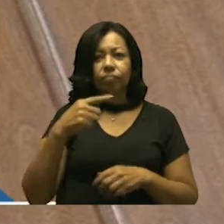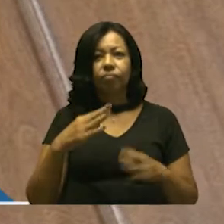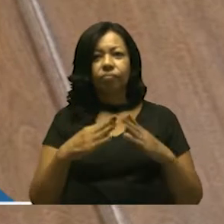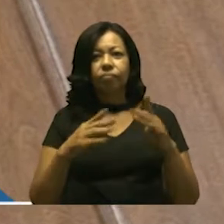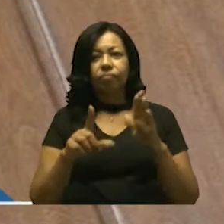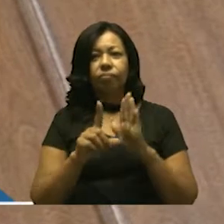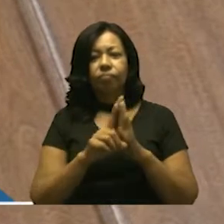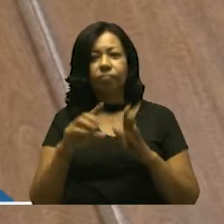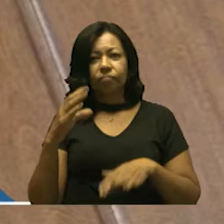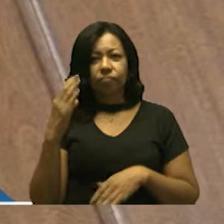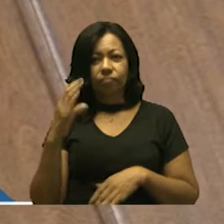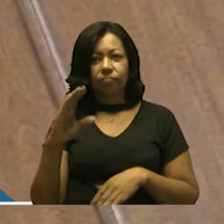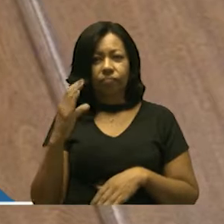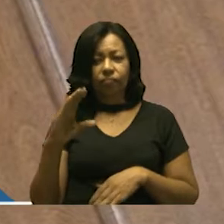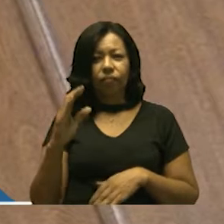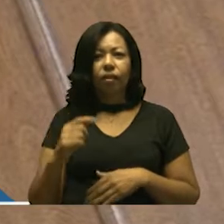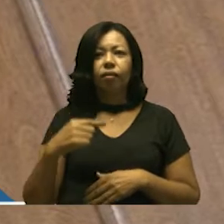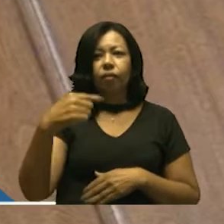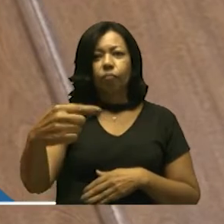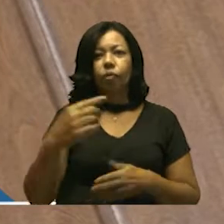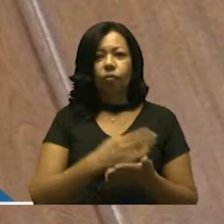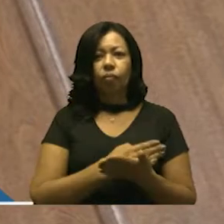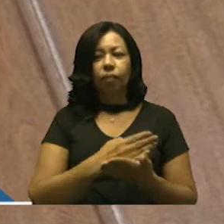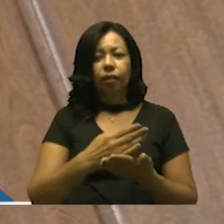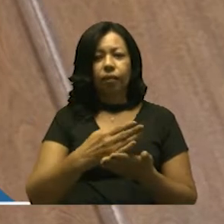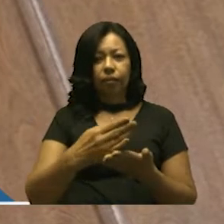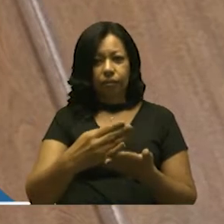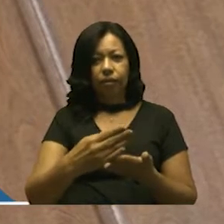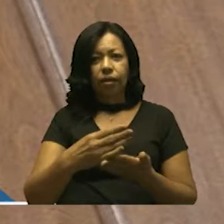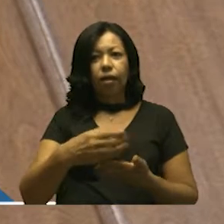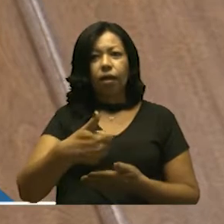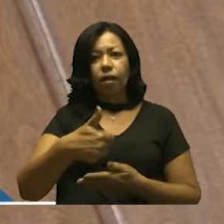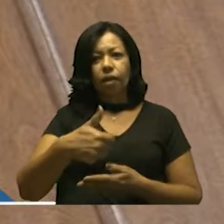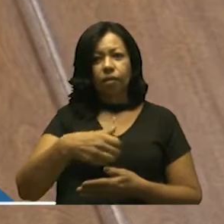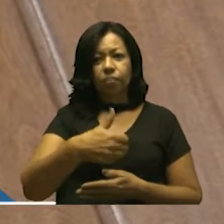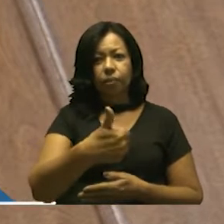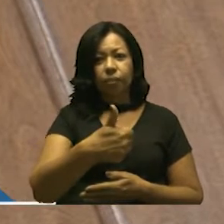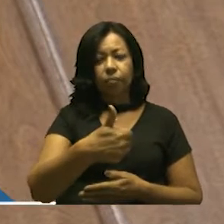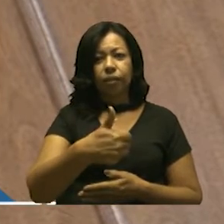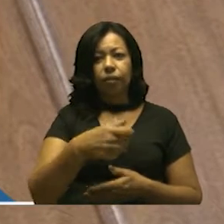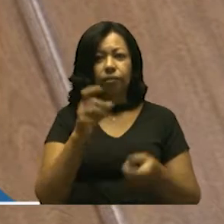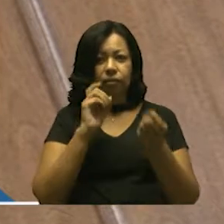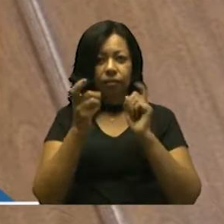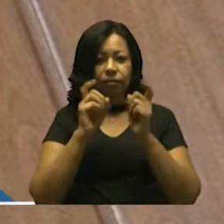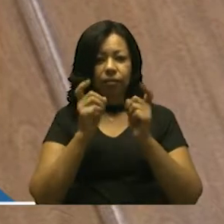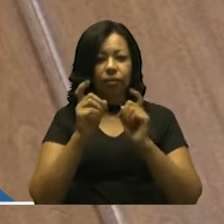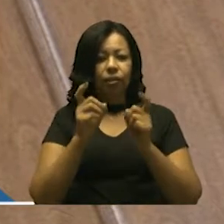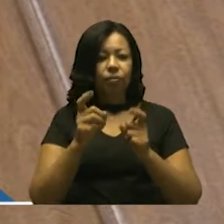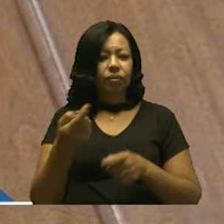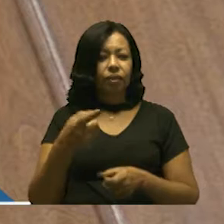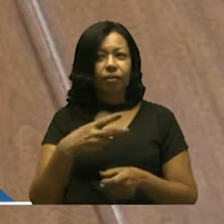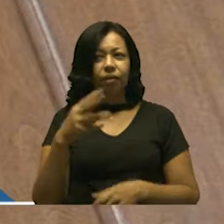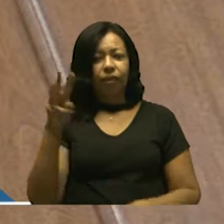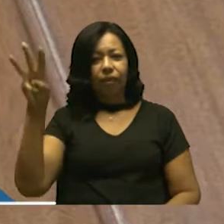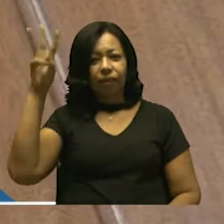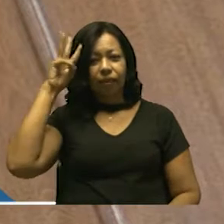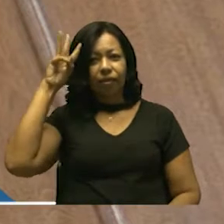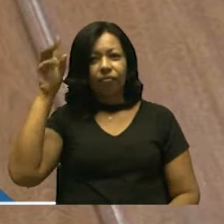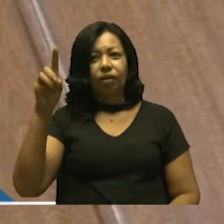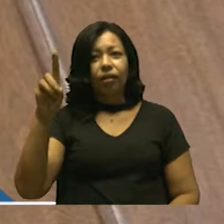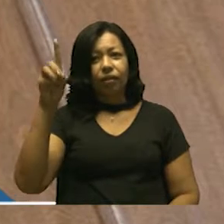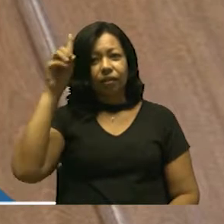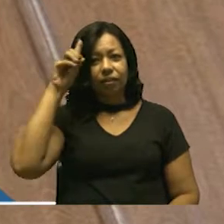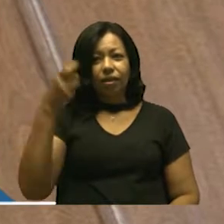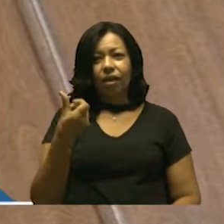Câmara Municipal de Cubatão e daqui a pouco estará início a 11ª sessão ordinária desta terça-feira, dia